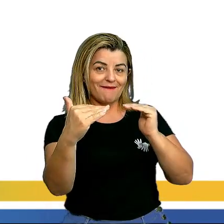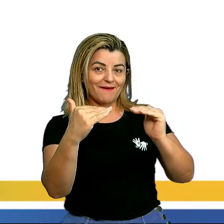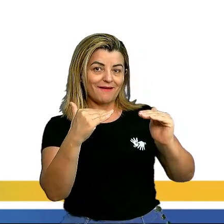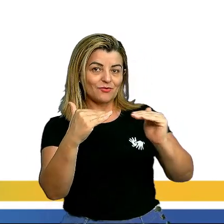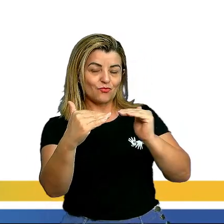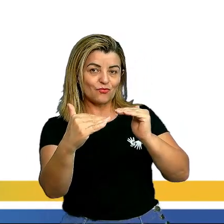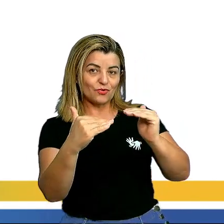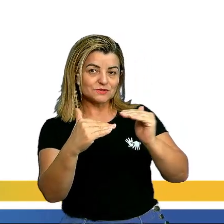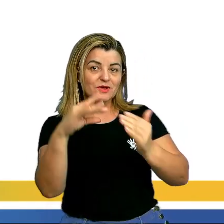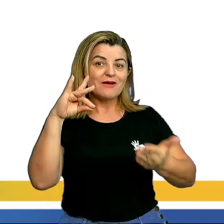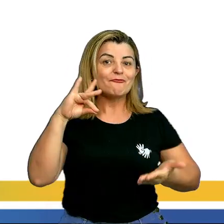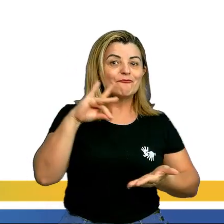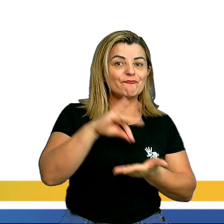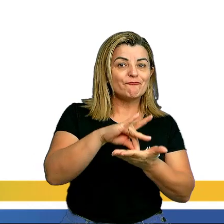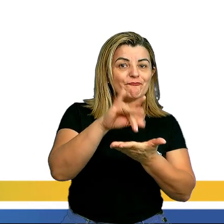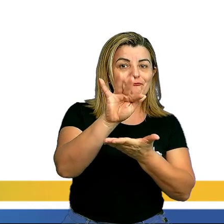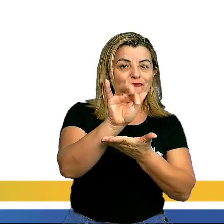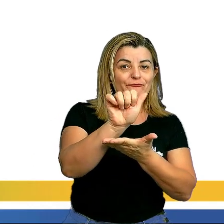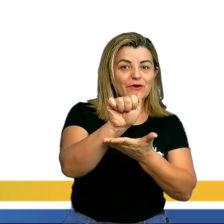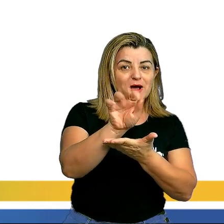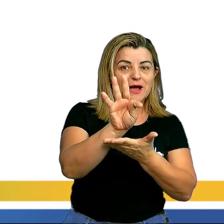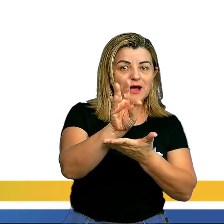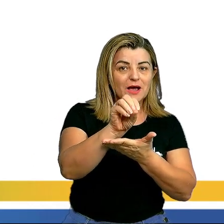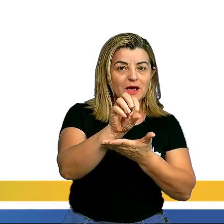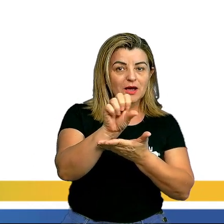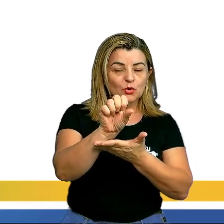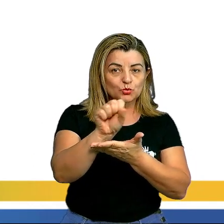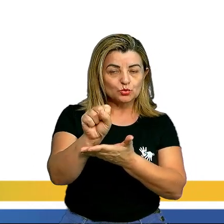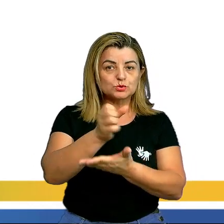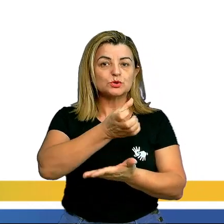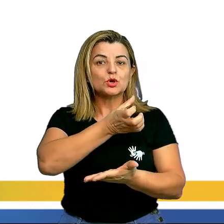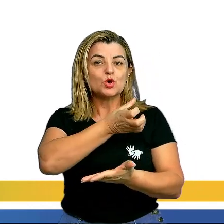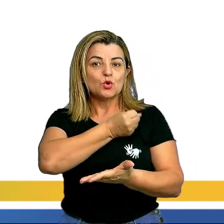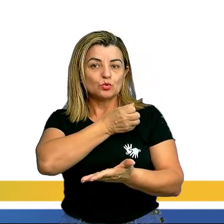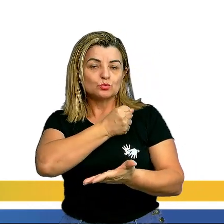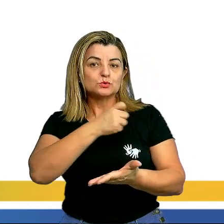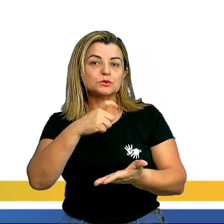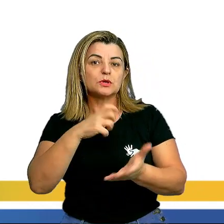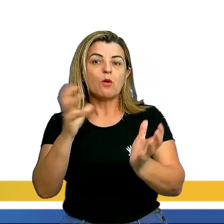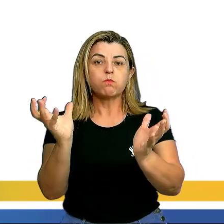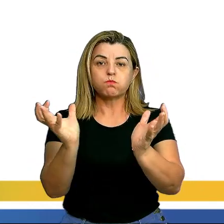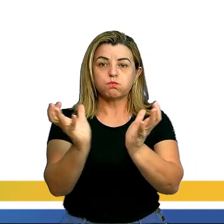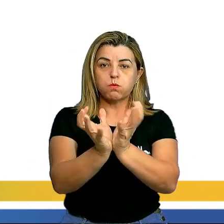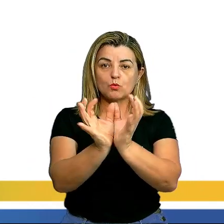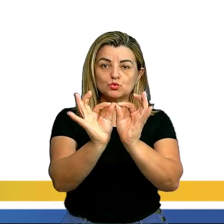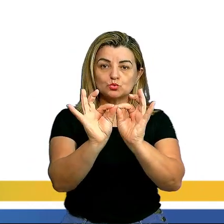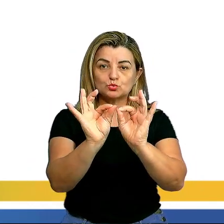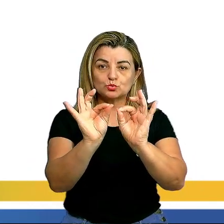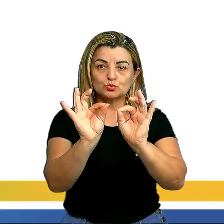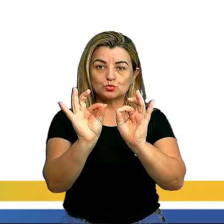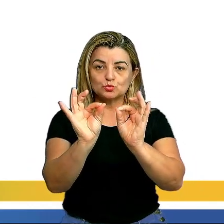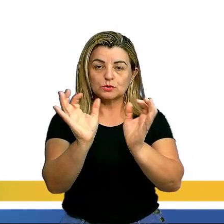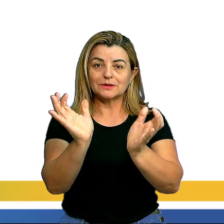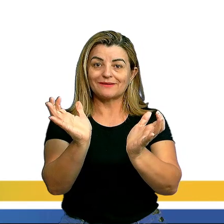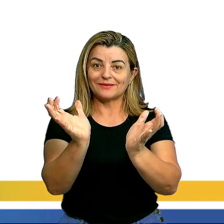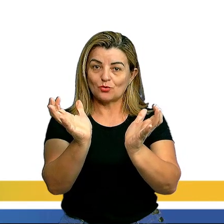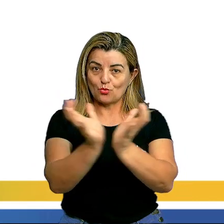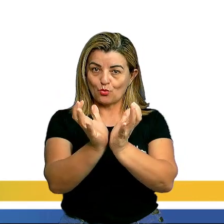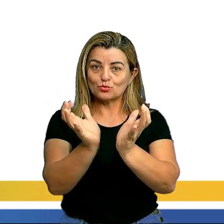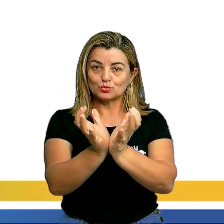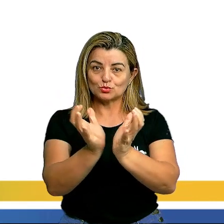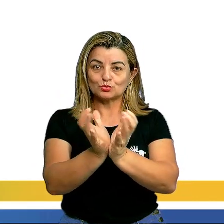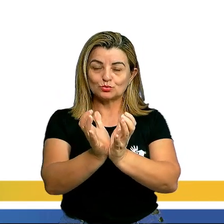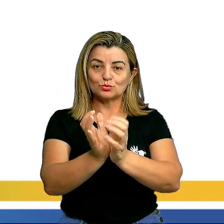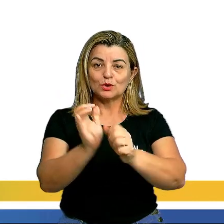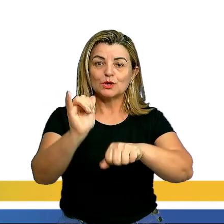fatos e números em que há um conjunto de métodos que